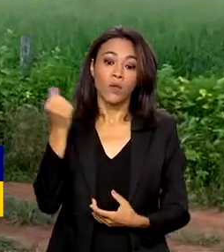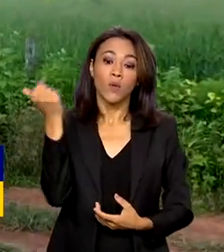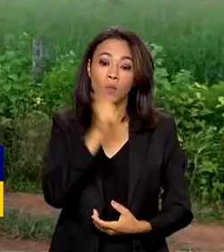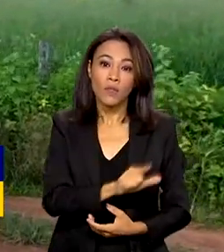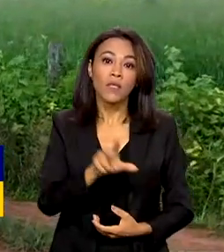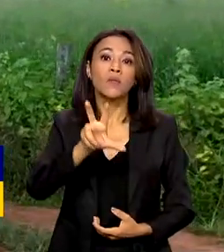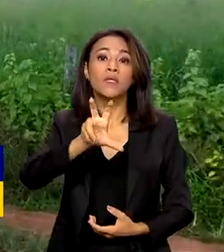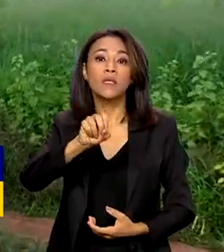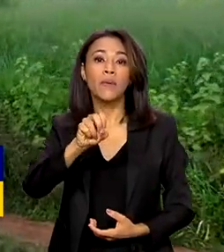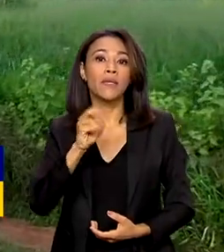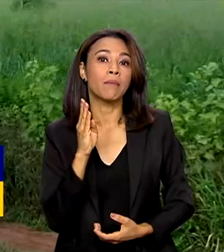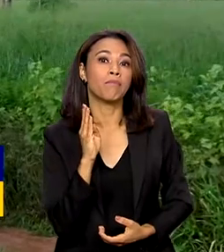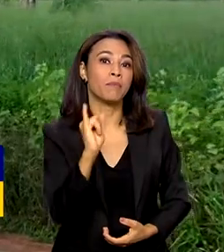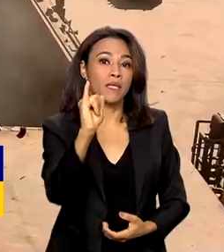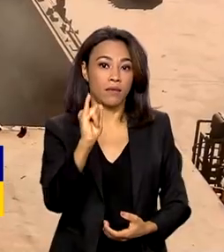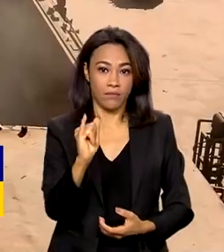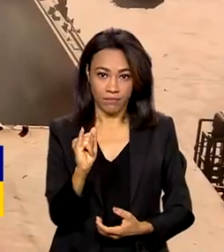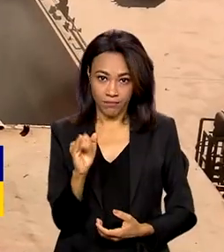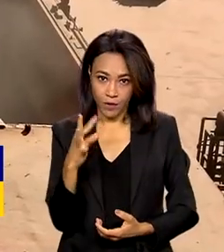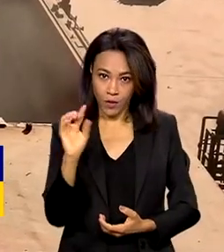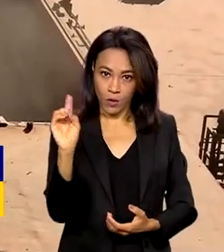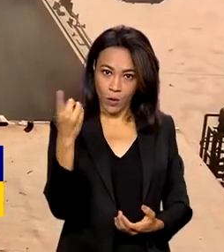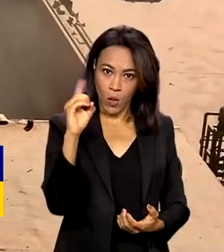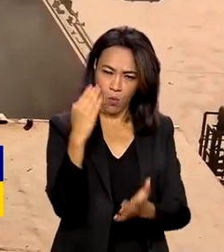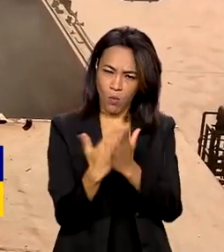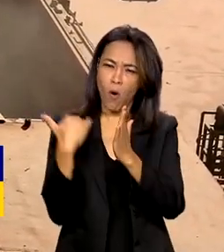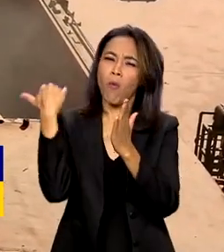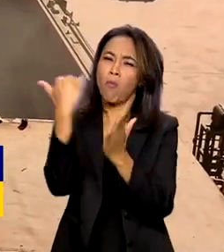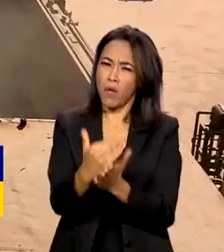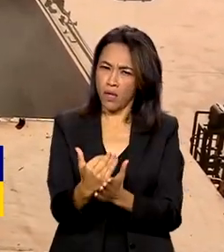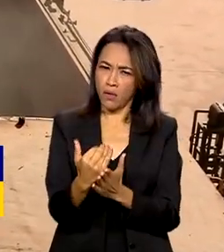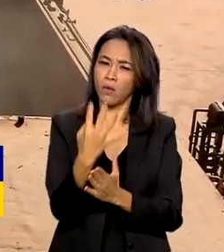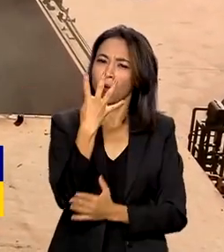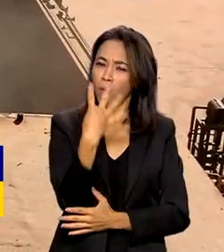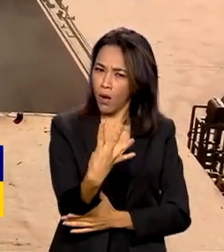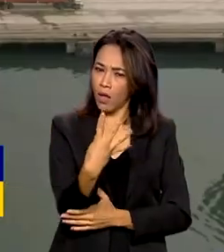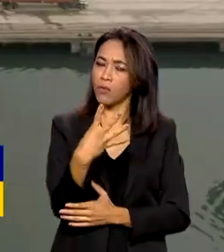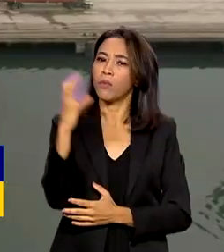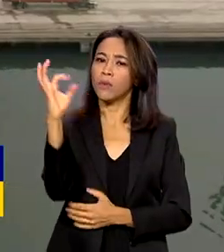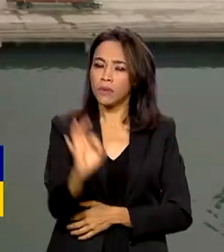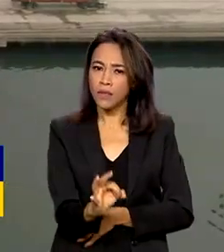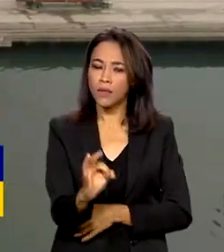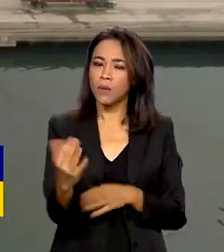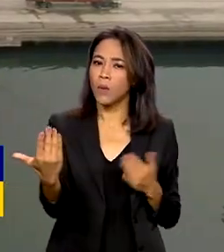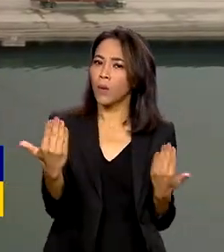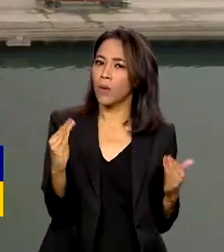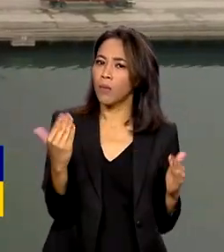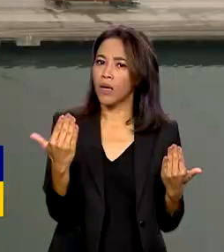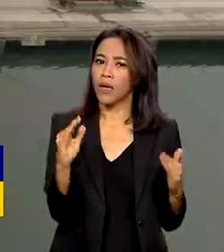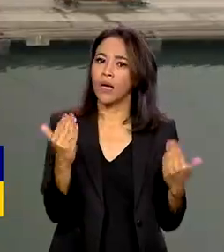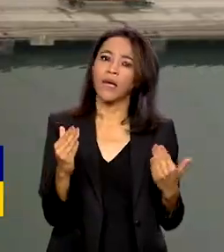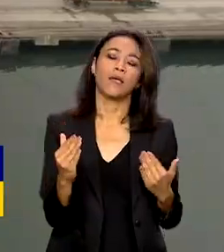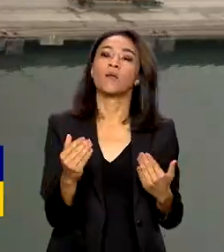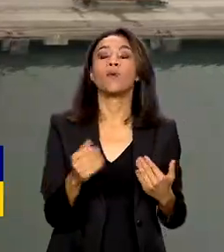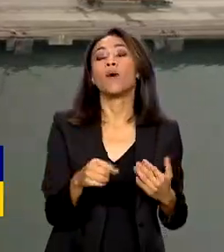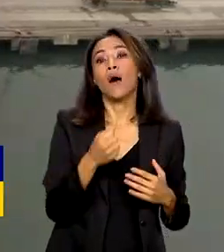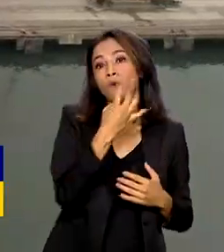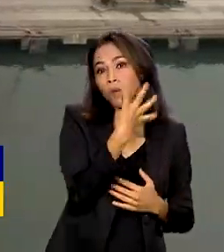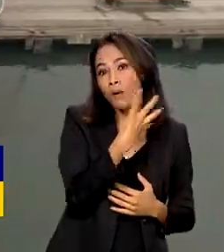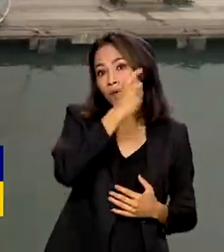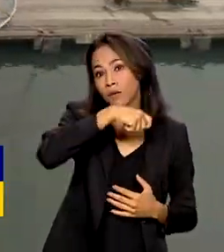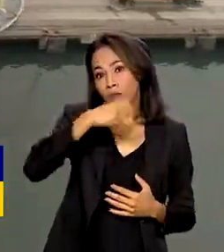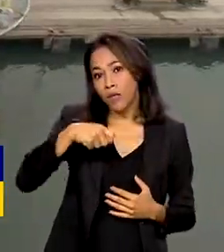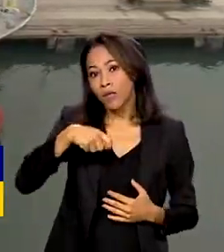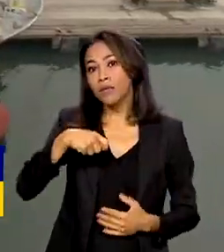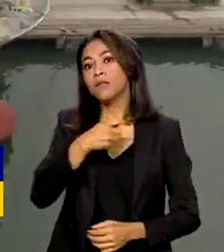bilhões de dólares, um aumento de mais de 4% em relação ao primeiro quadrimestre de